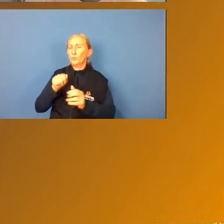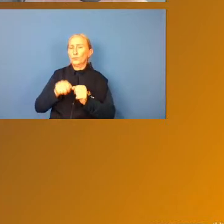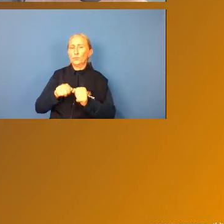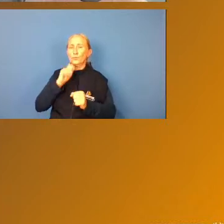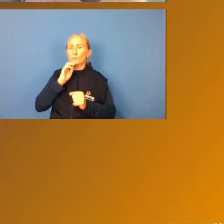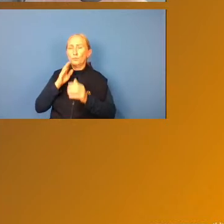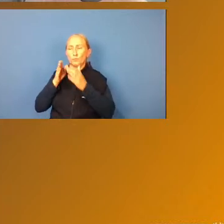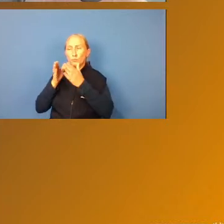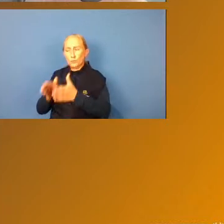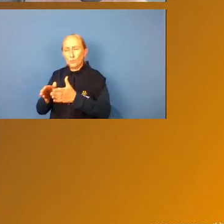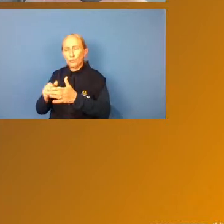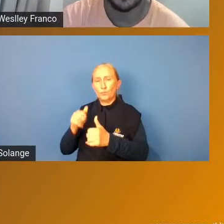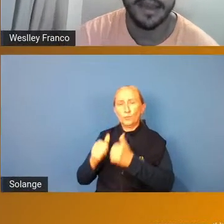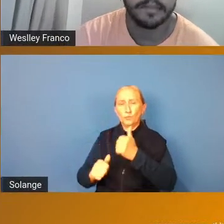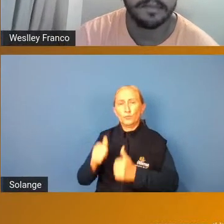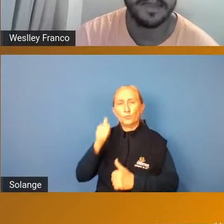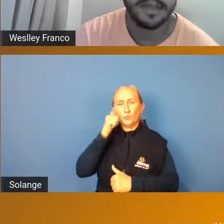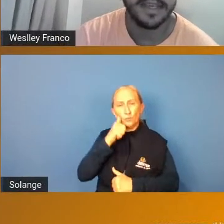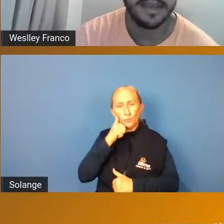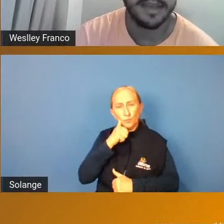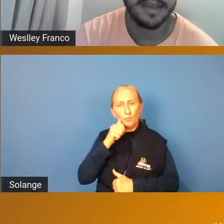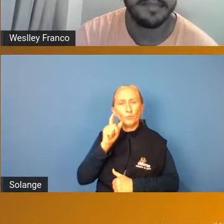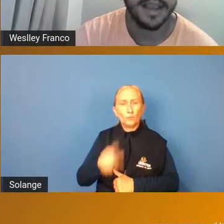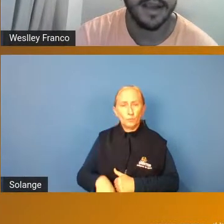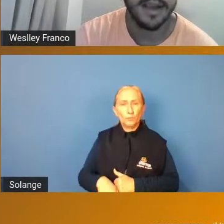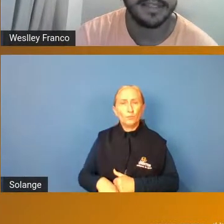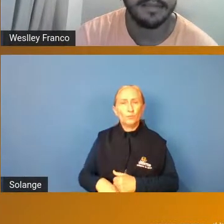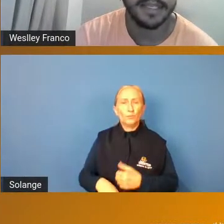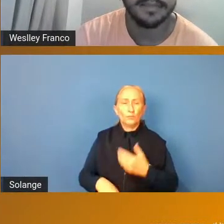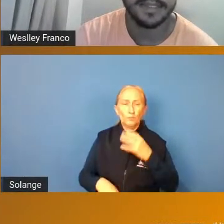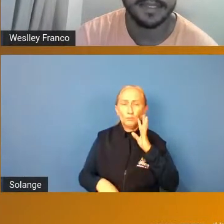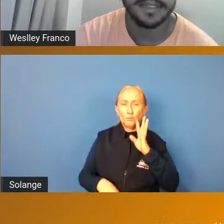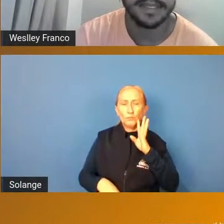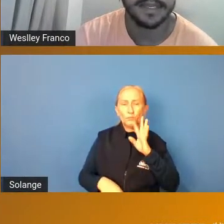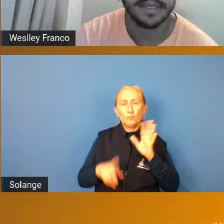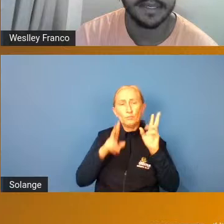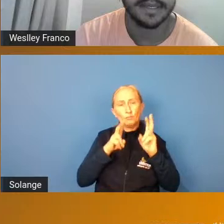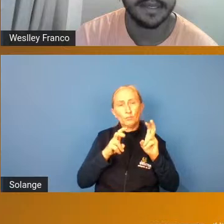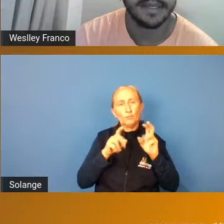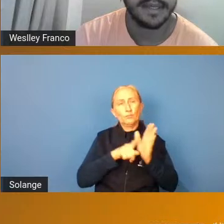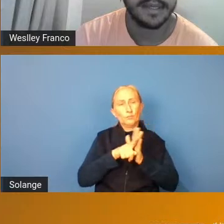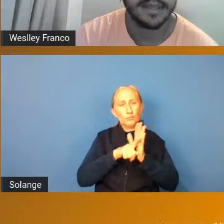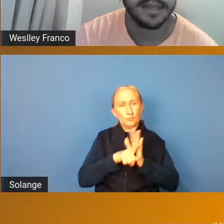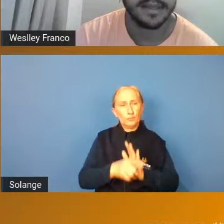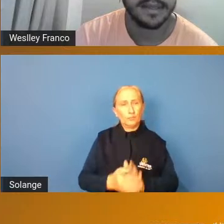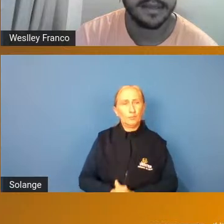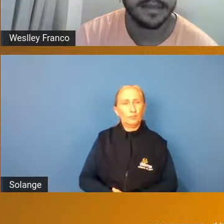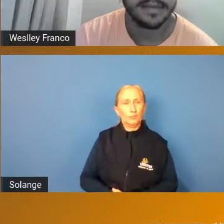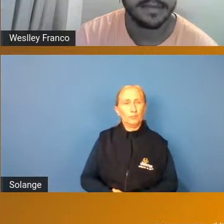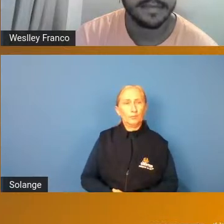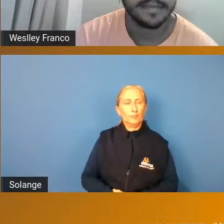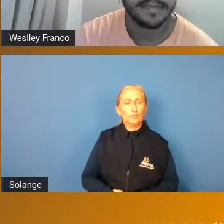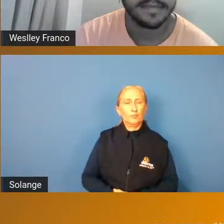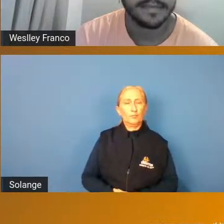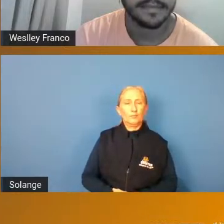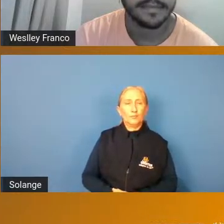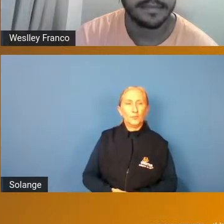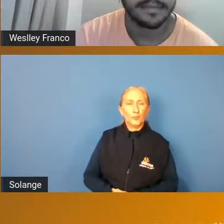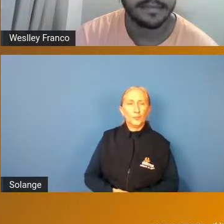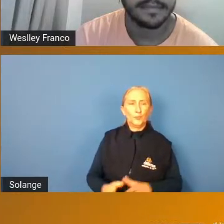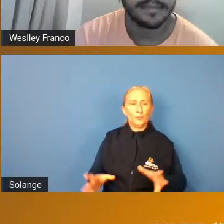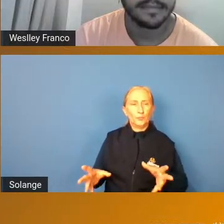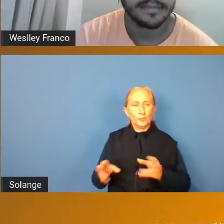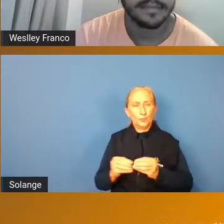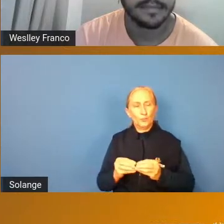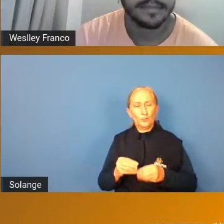foco do futebol feminino seria seria bem legal esse tema aí de pesquisa é só fazendo